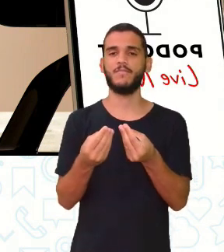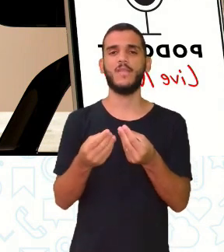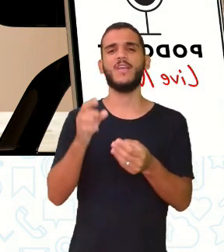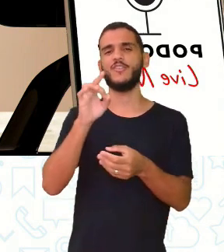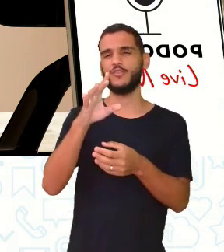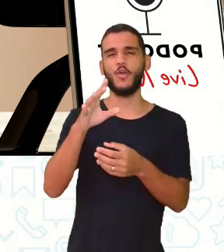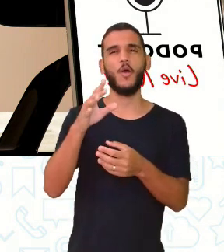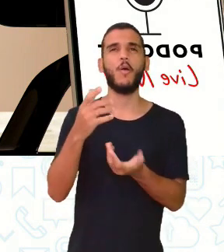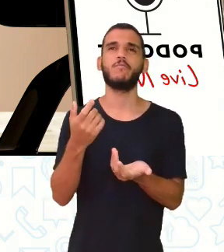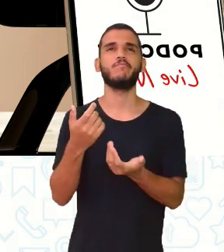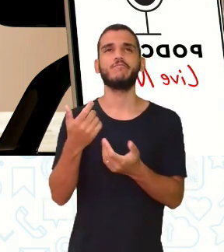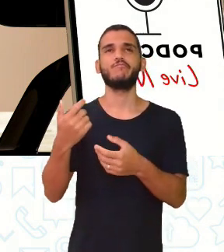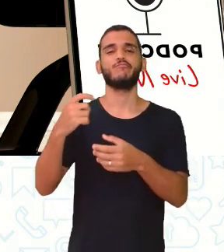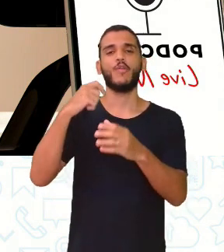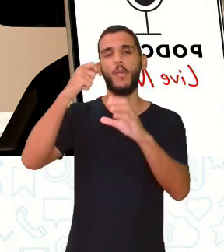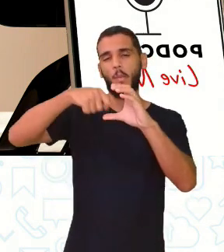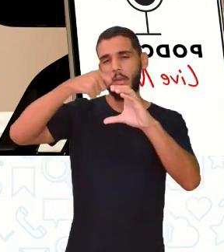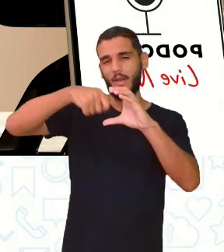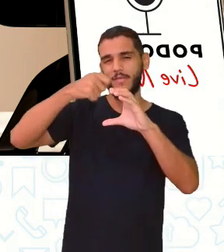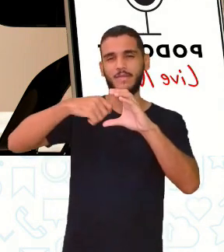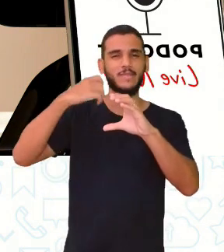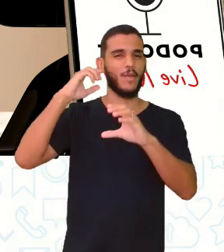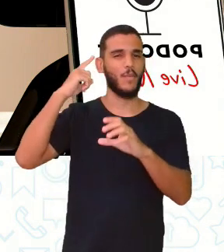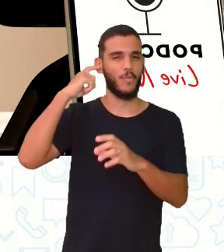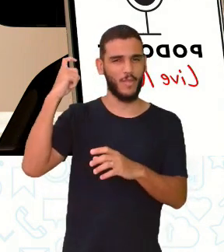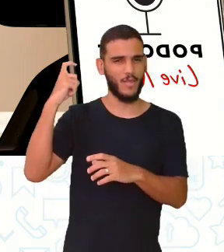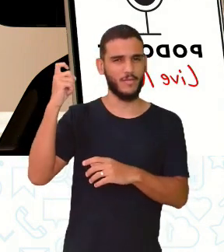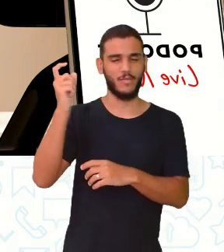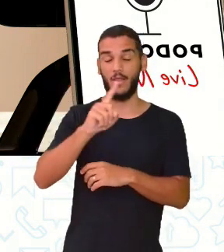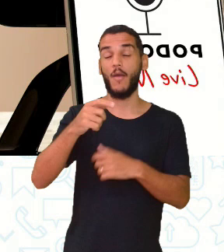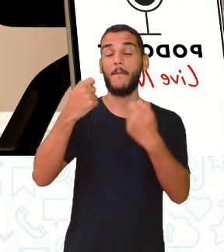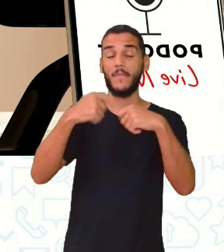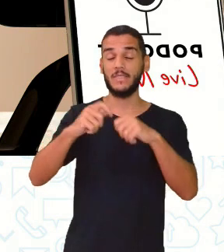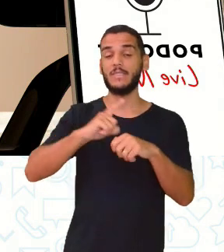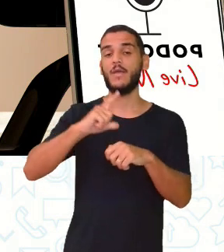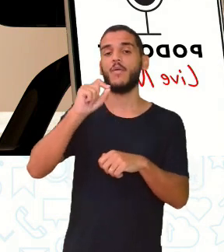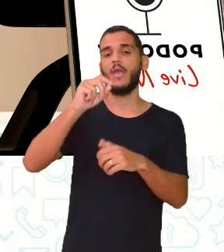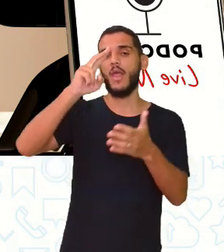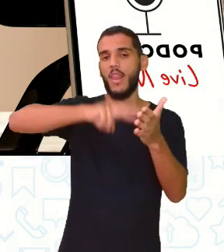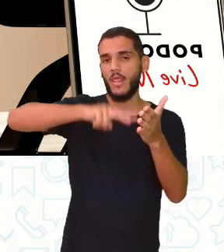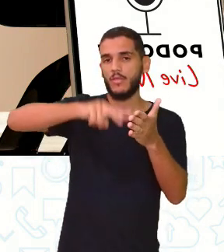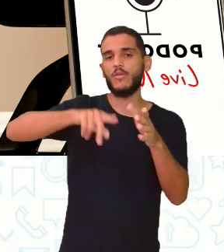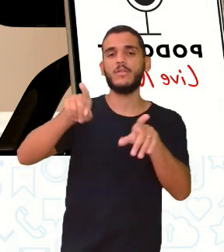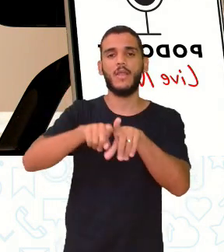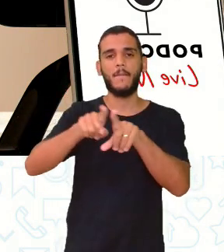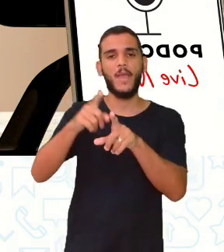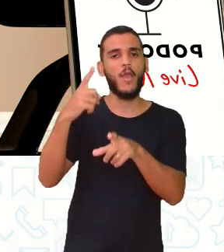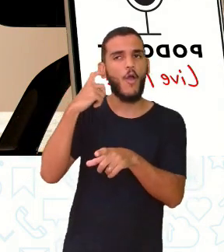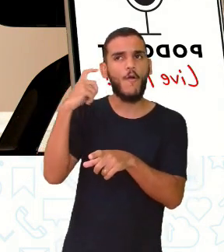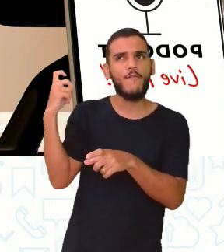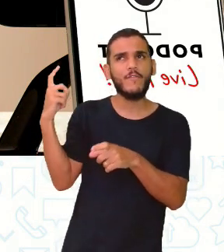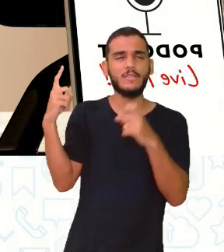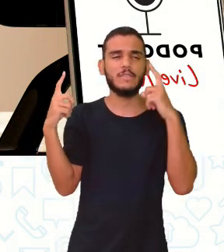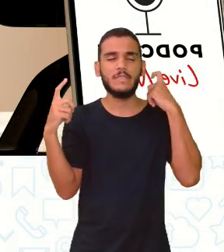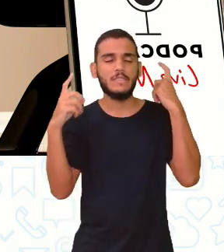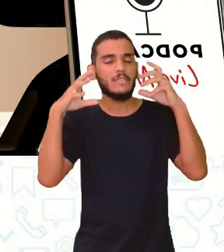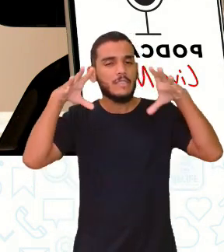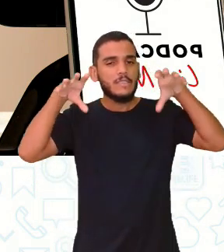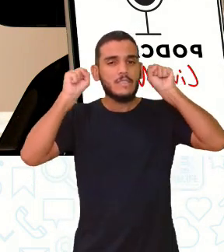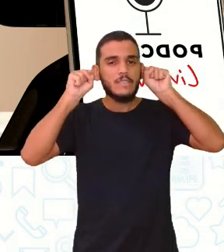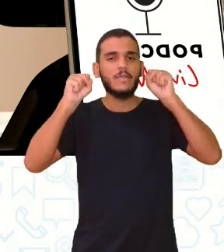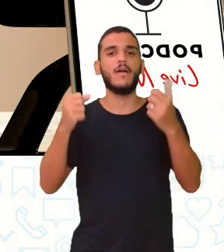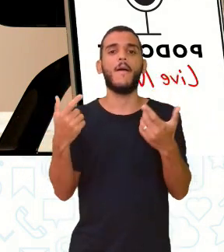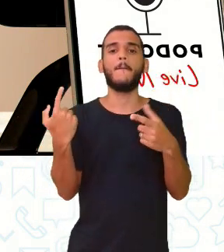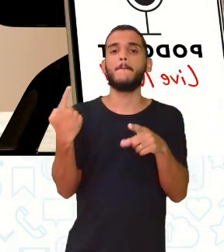é só uma gravação de áudio. Ela precisa ter leitores e ouvintes, ela precisa estar hospedada em uma página